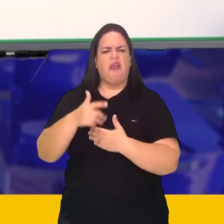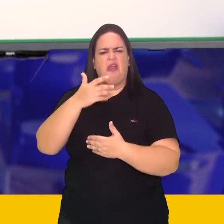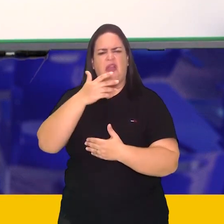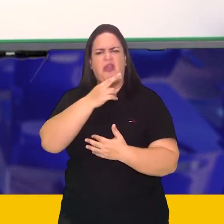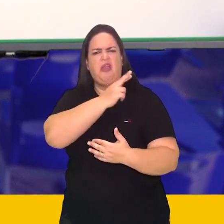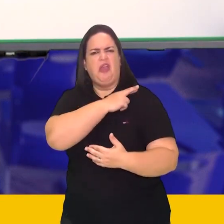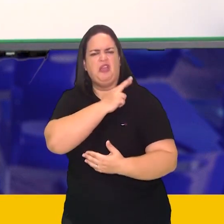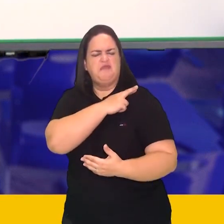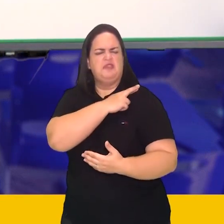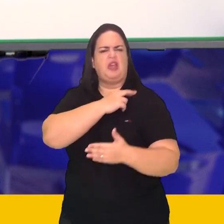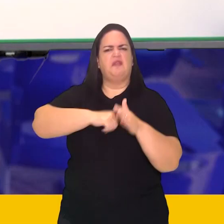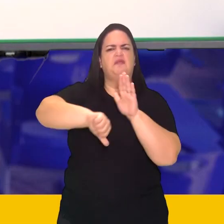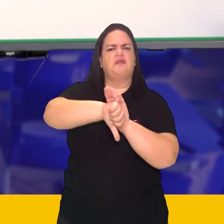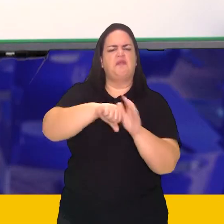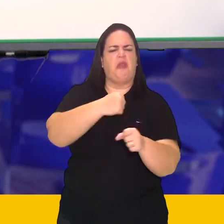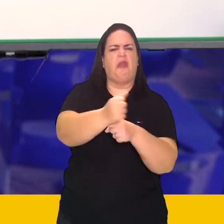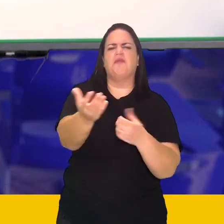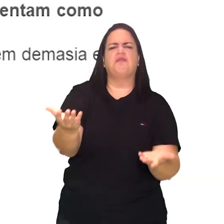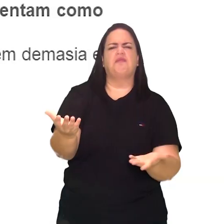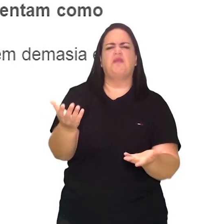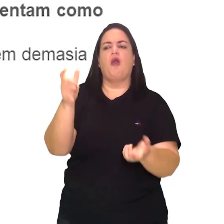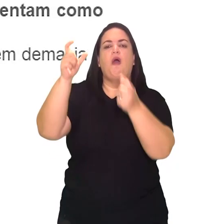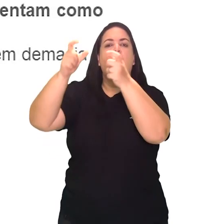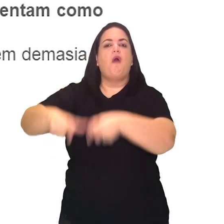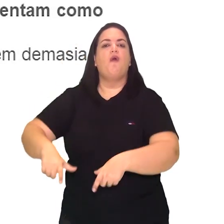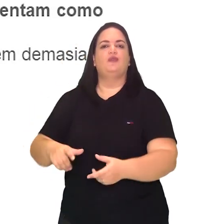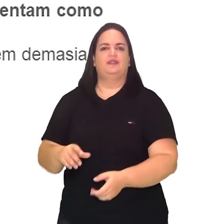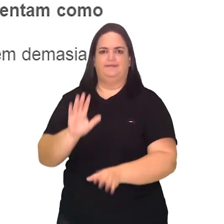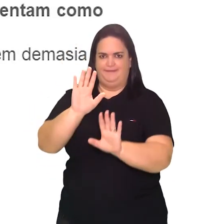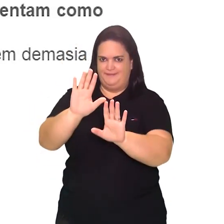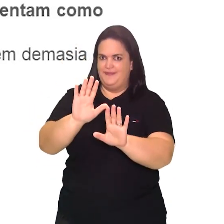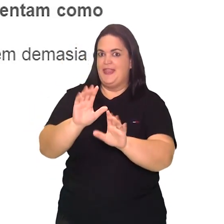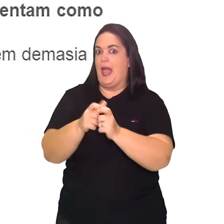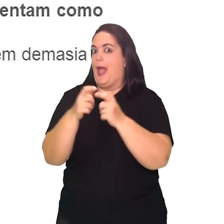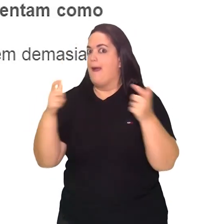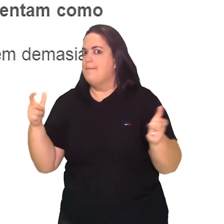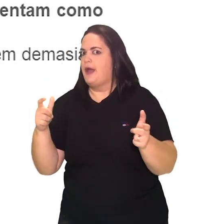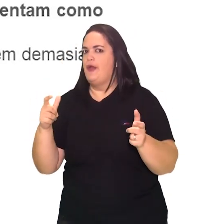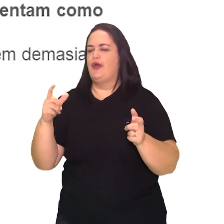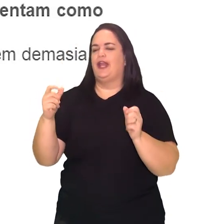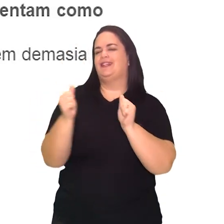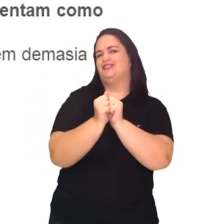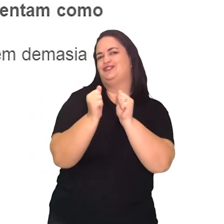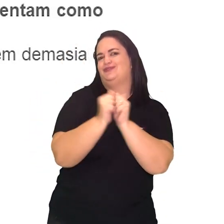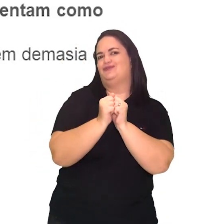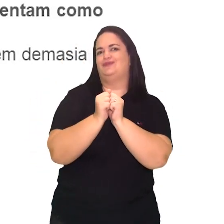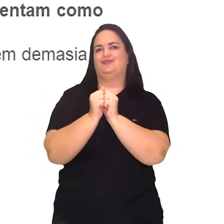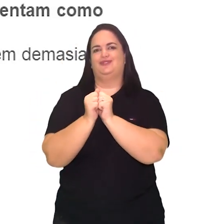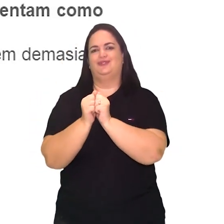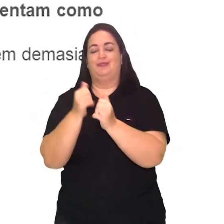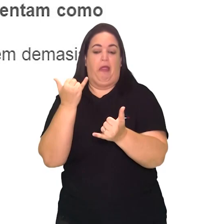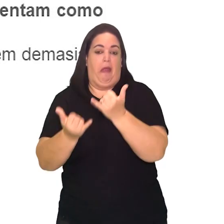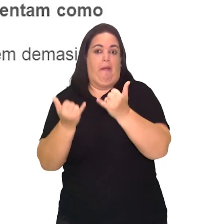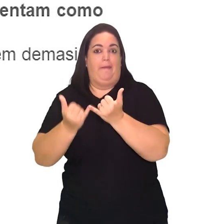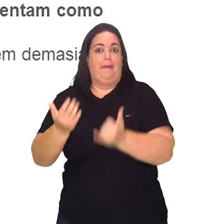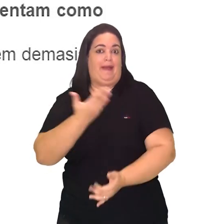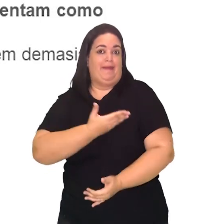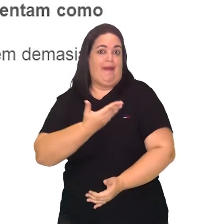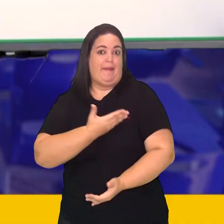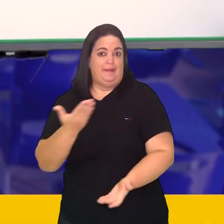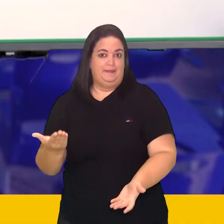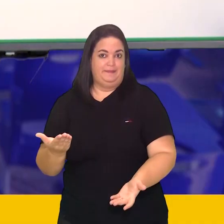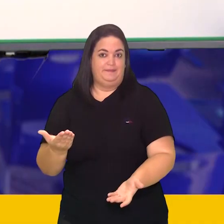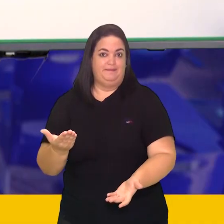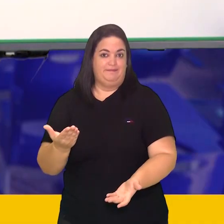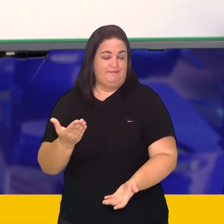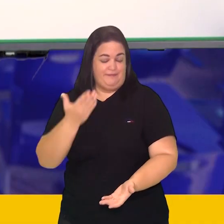nossa surpresa, geralmente, eles estão próximos da vítima e se apresentam como sujeitos de confiança. E as